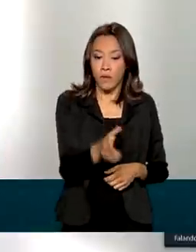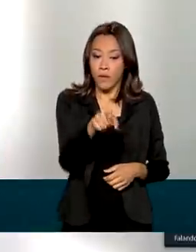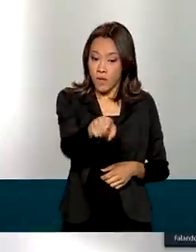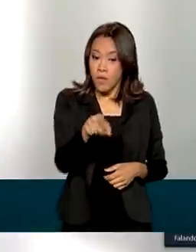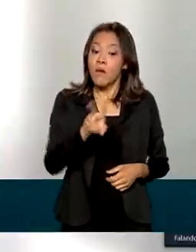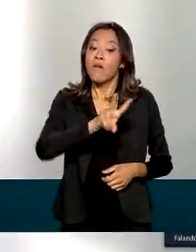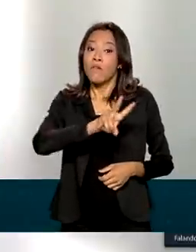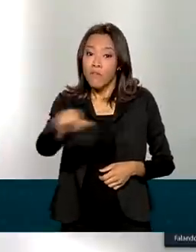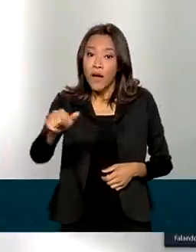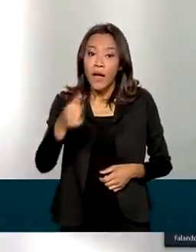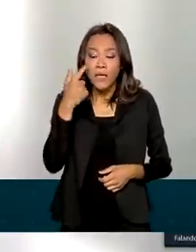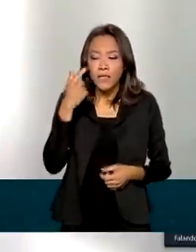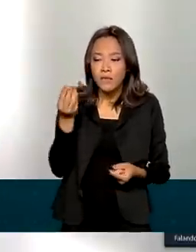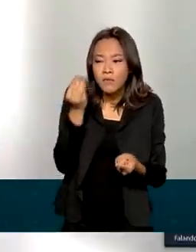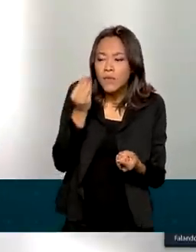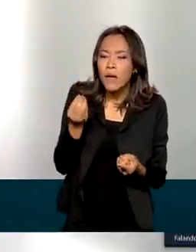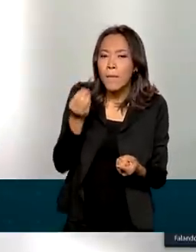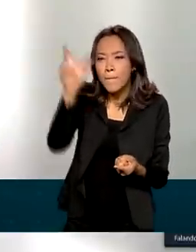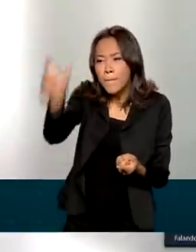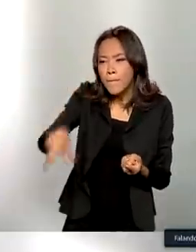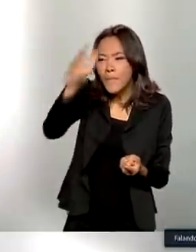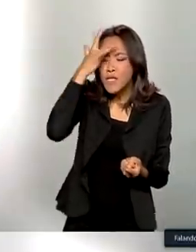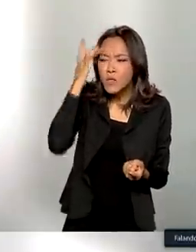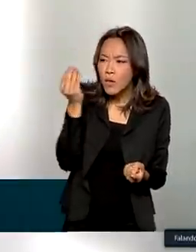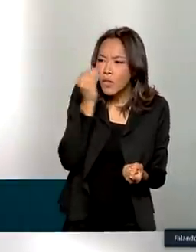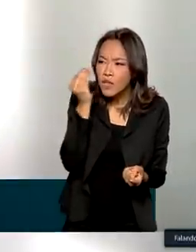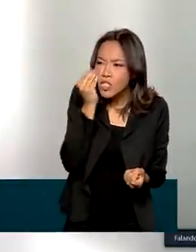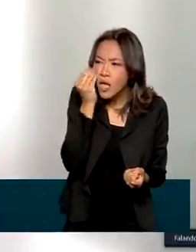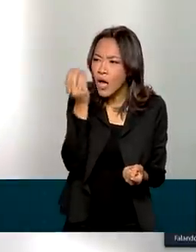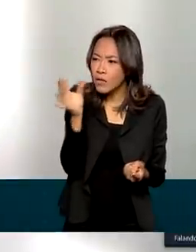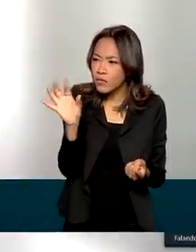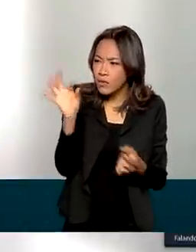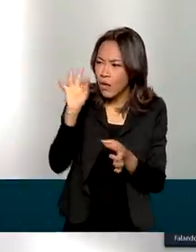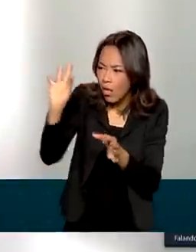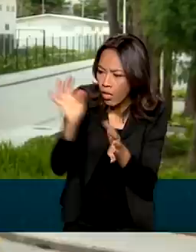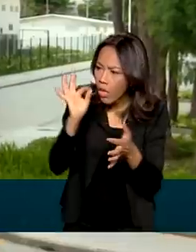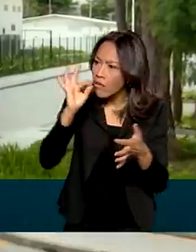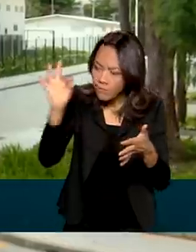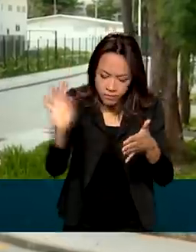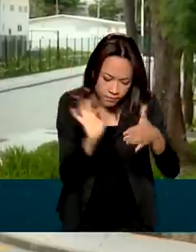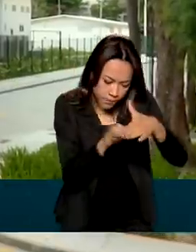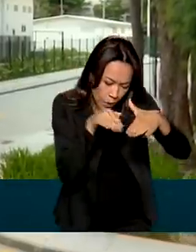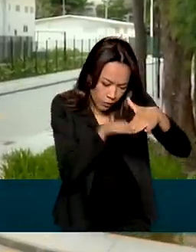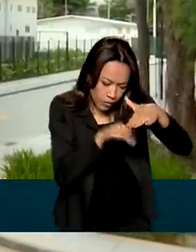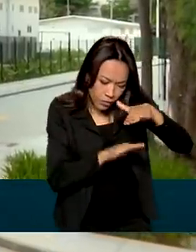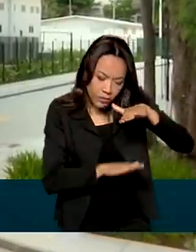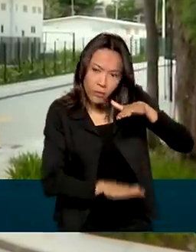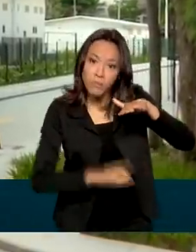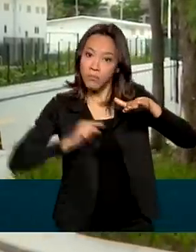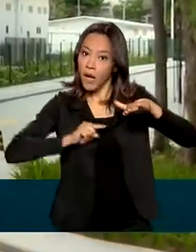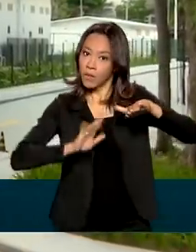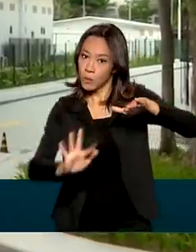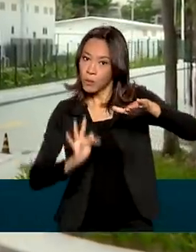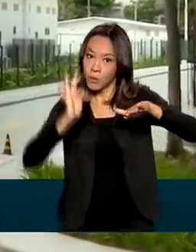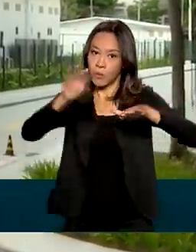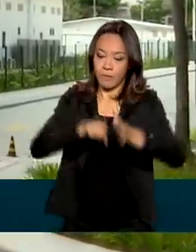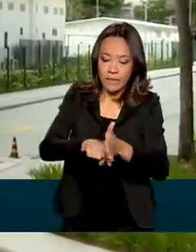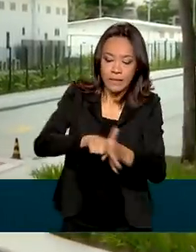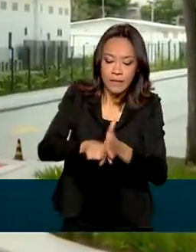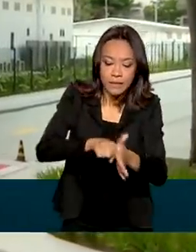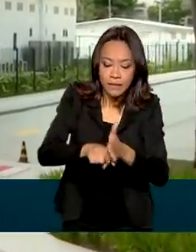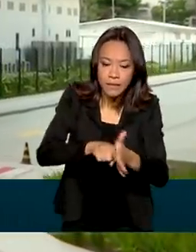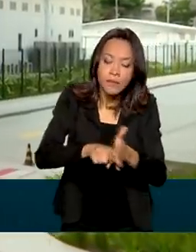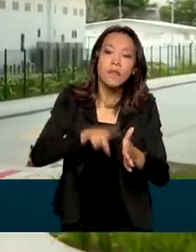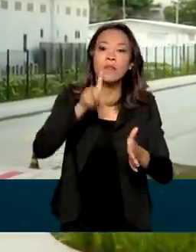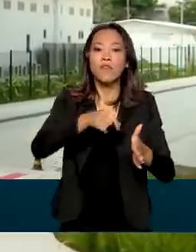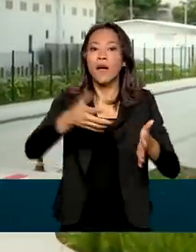as amostras biológicas de pacientes testados, positivados para a Covid-19. E também vai armazenar